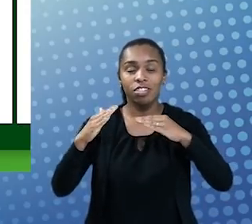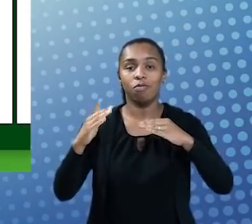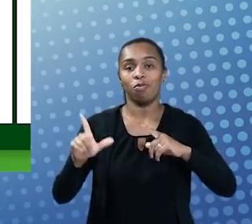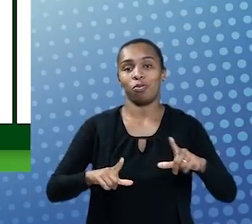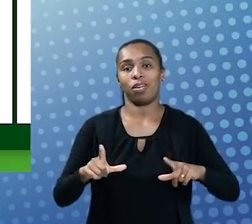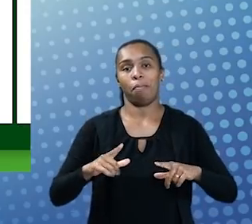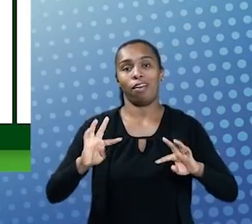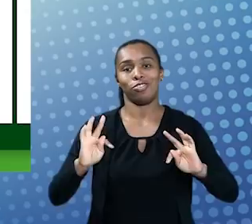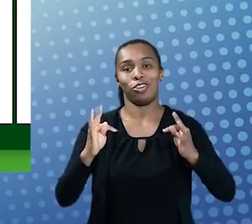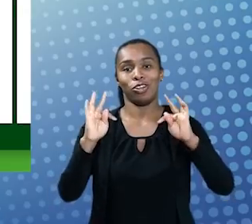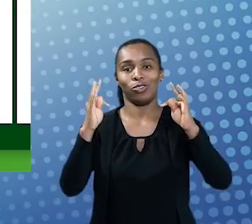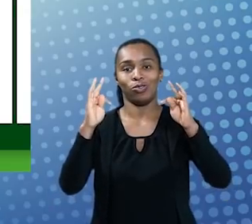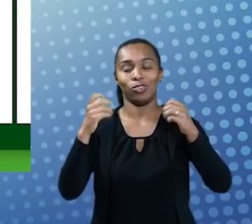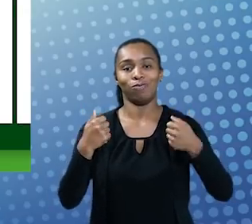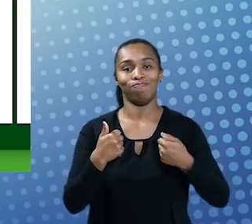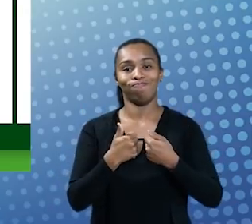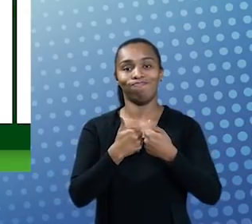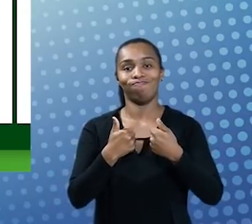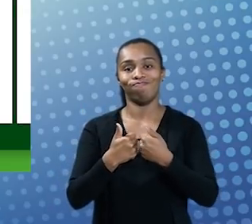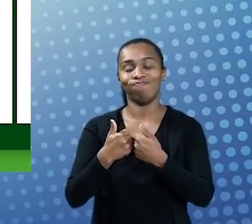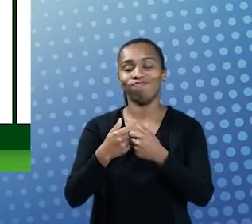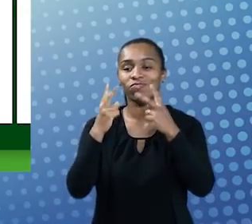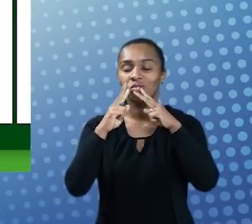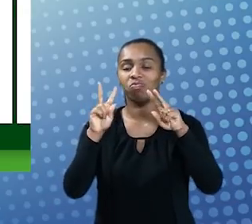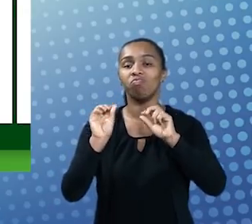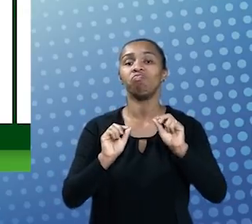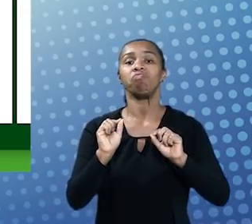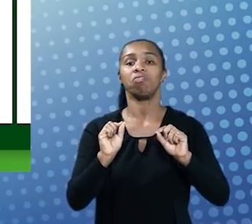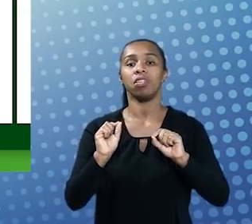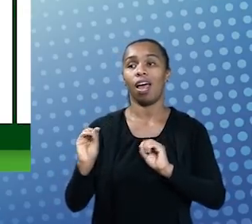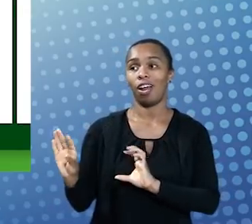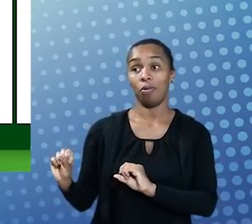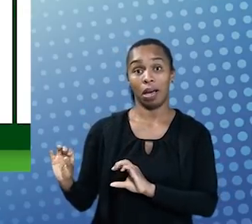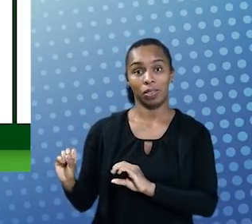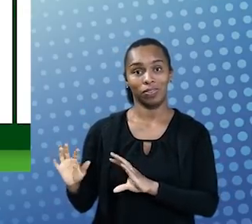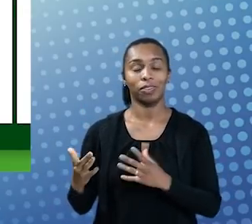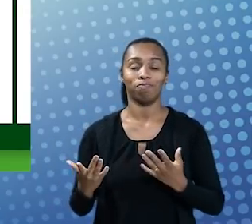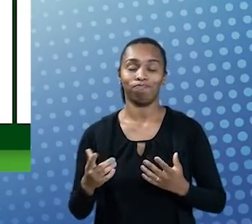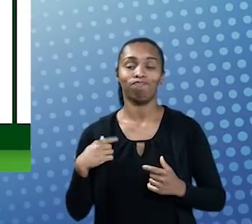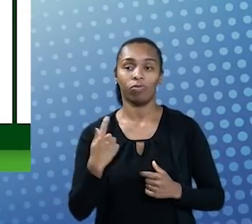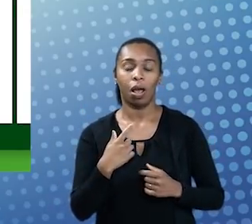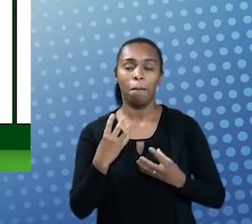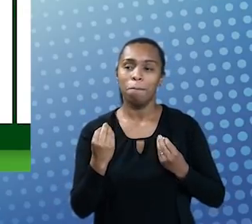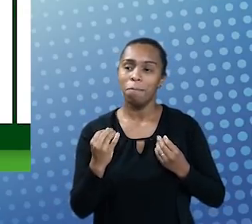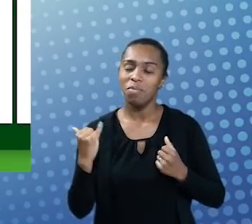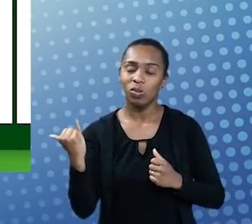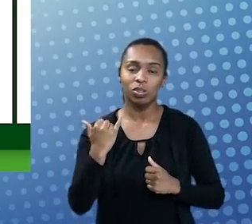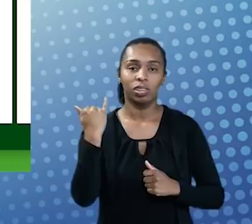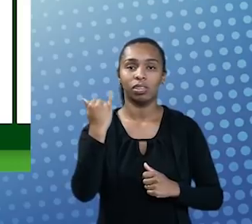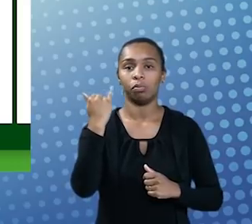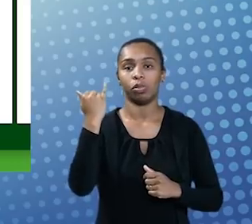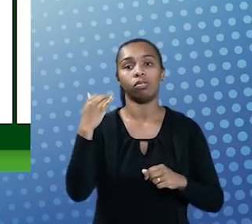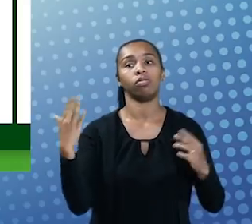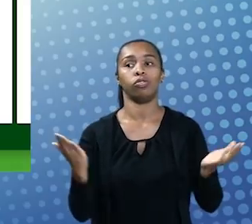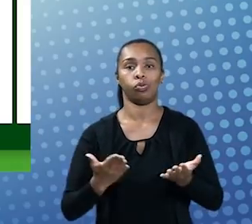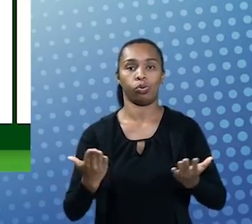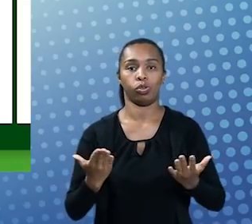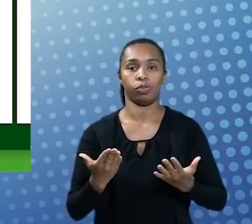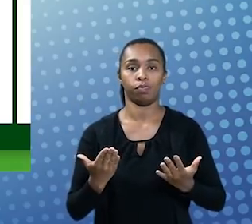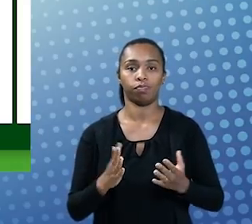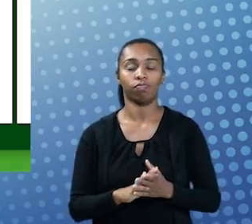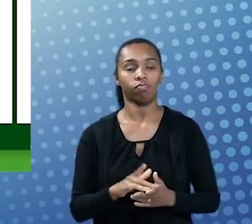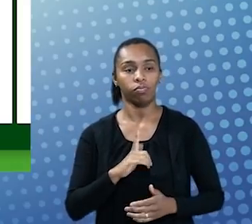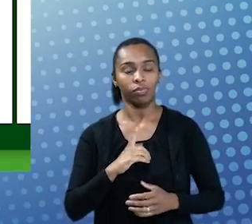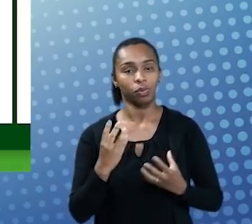tecnologias aproximadas da visão educacional. Isso, para nós, é muito valioso. Nos dias de hoje,